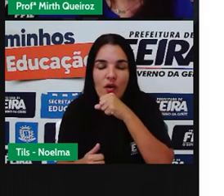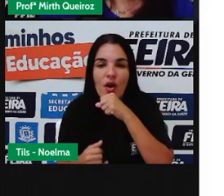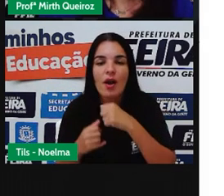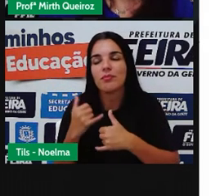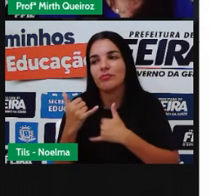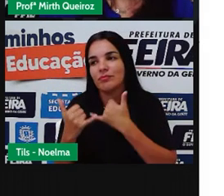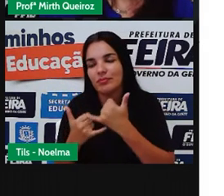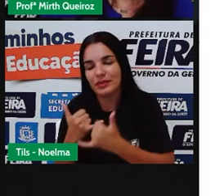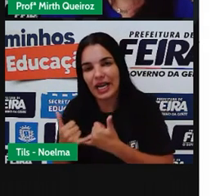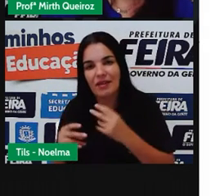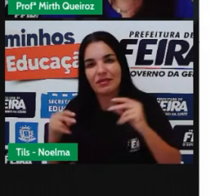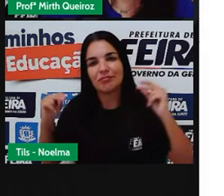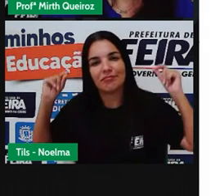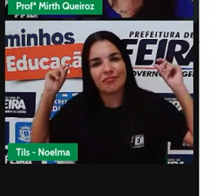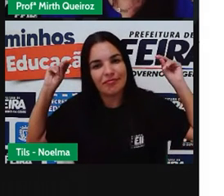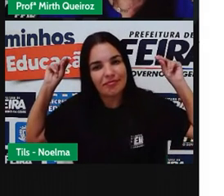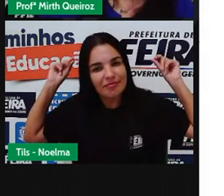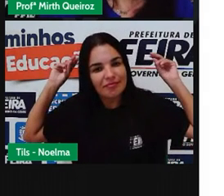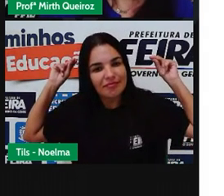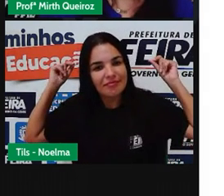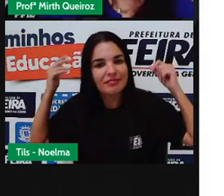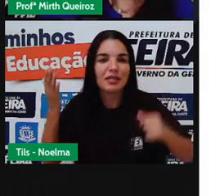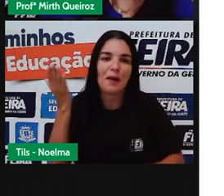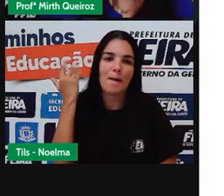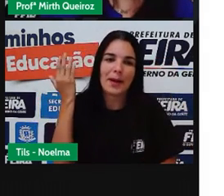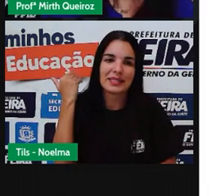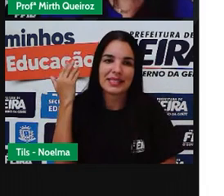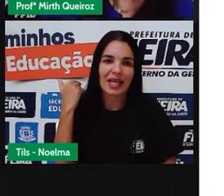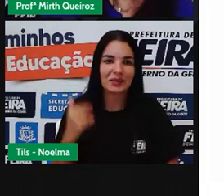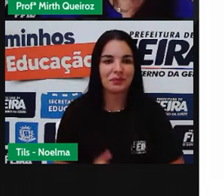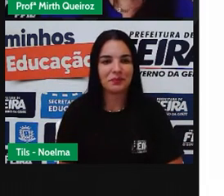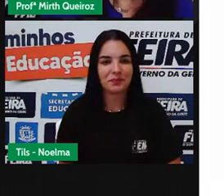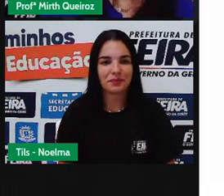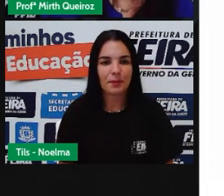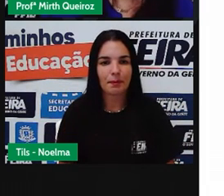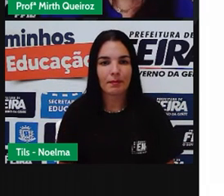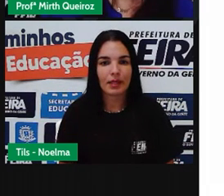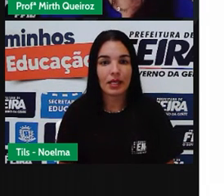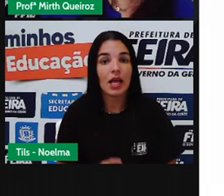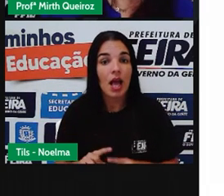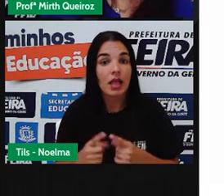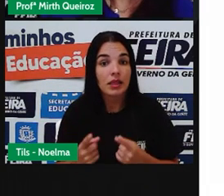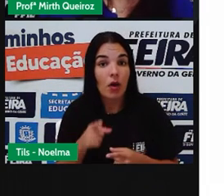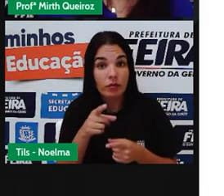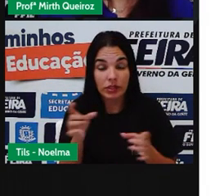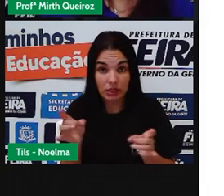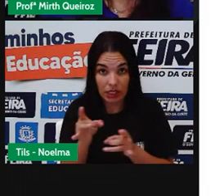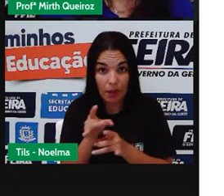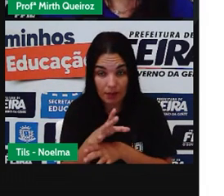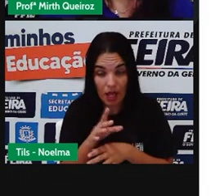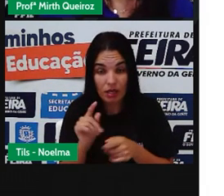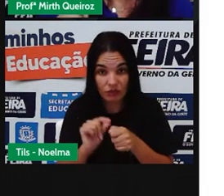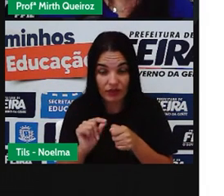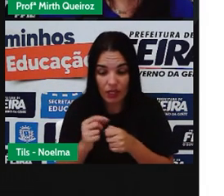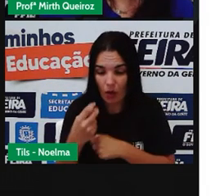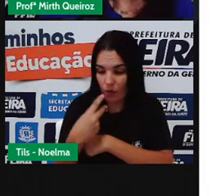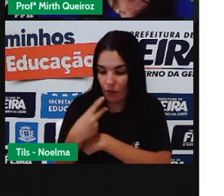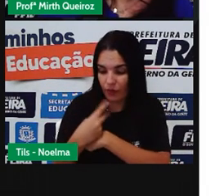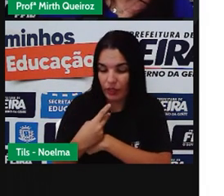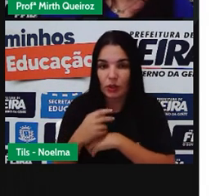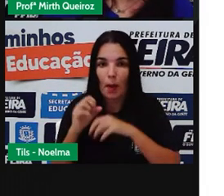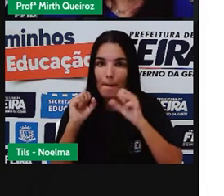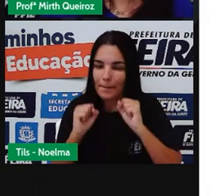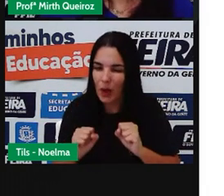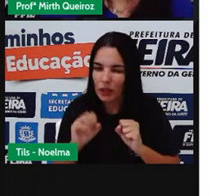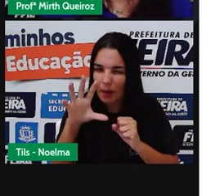Durante a infância deles Certo? Após vocês Realizarem isso Peguem lá